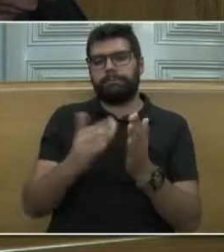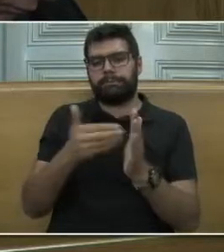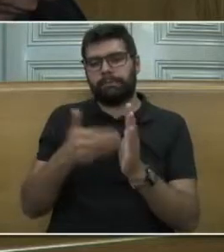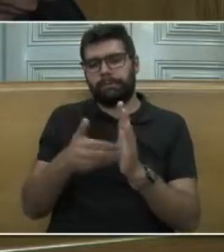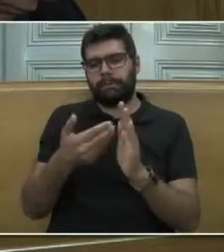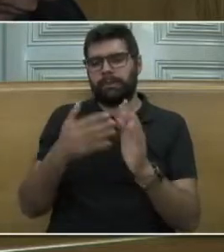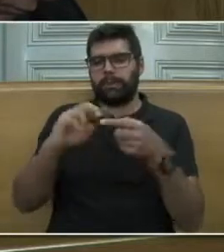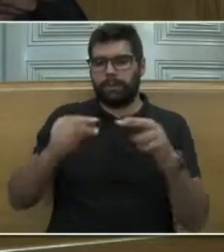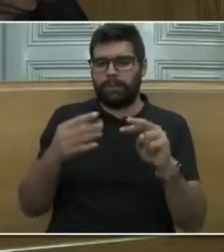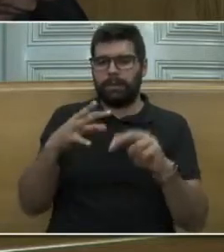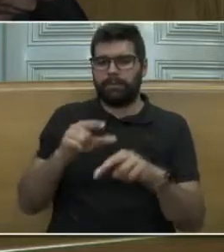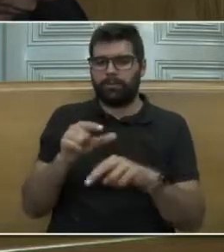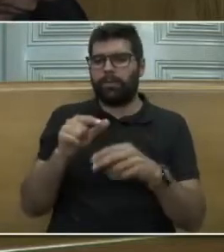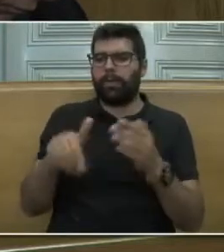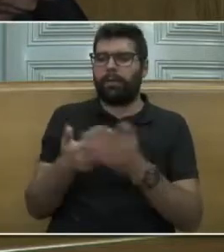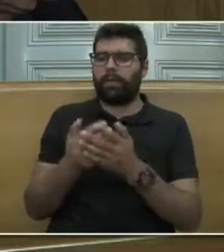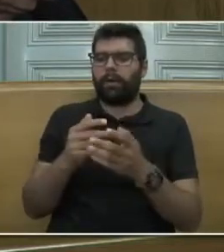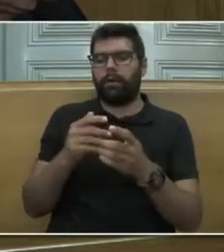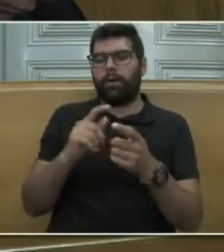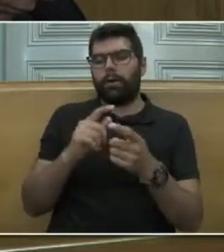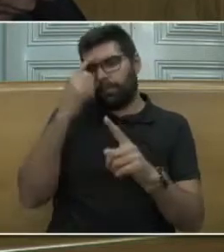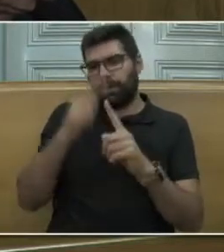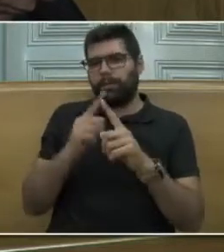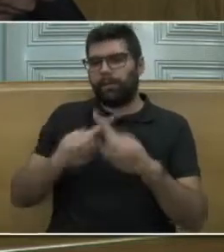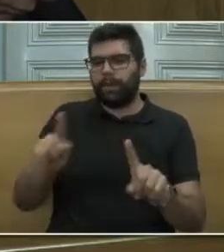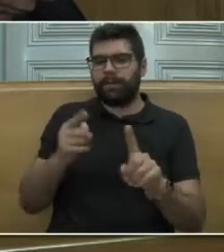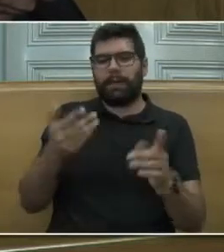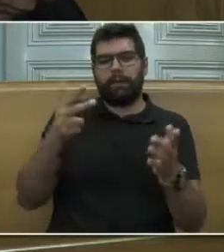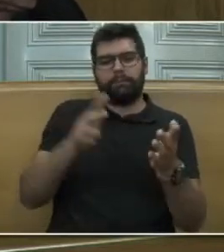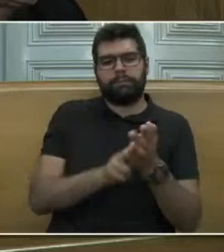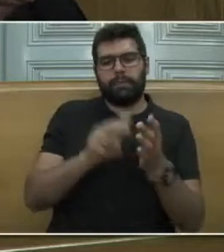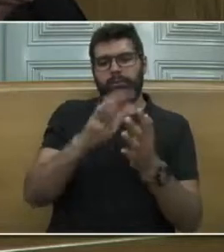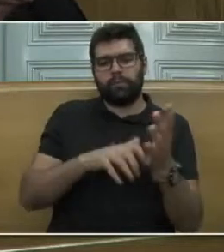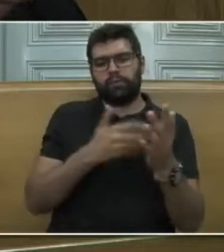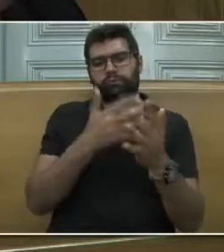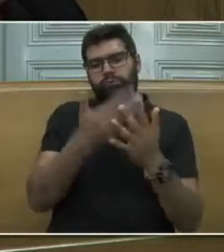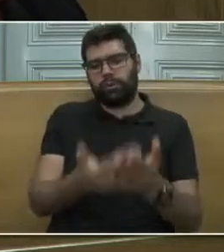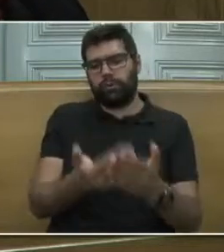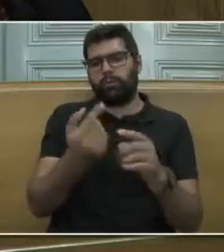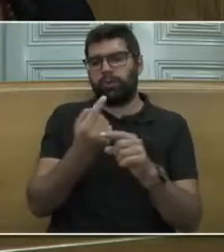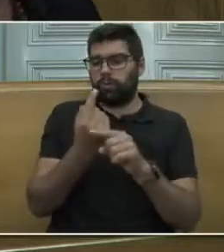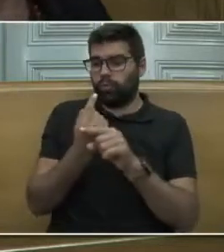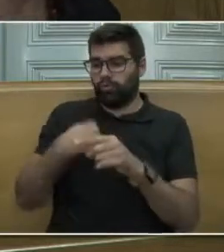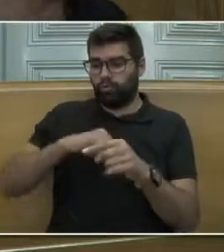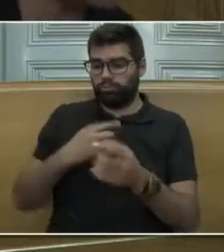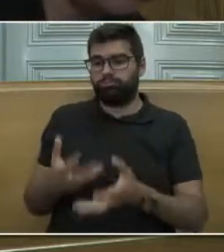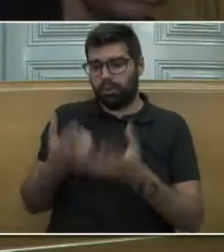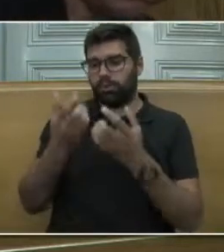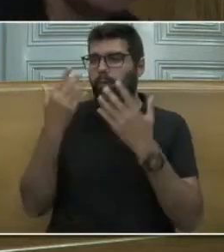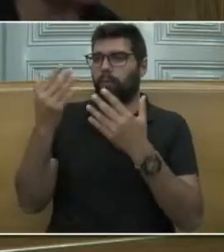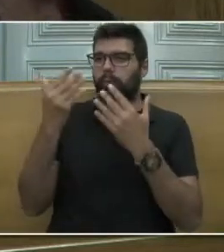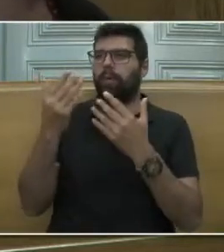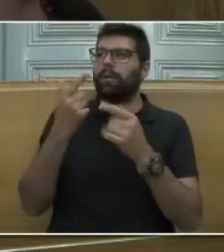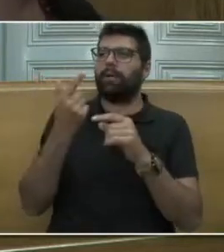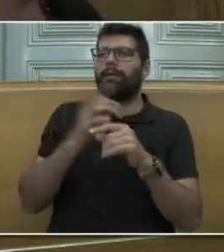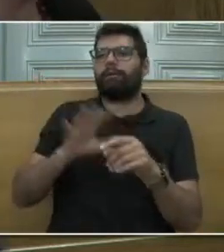dando-lhe um outro vetor e uma outra orientação, aprovar uma moção nestas questões. Aquilo que se pretende é louvável e nós defendemos. A maneira